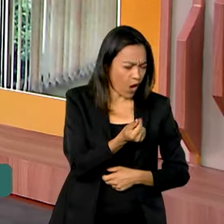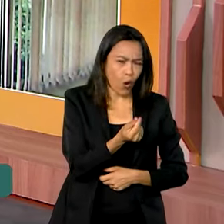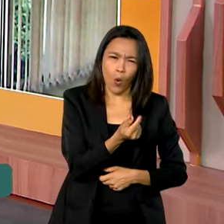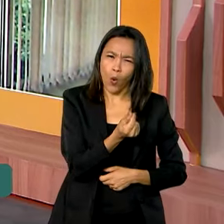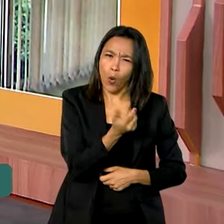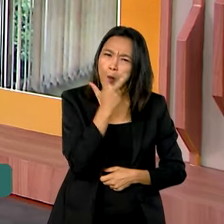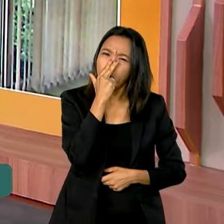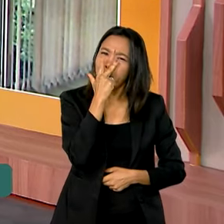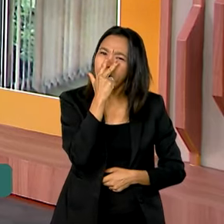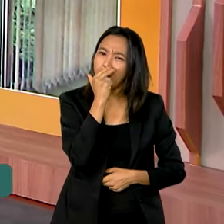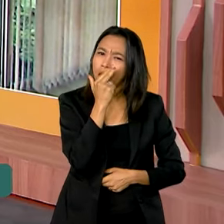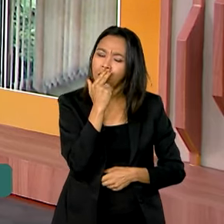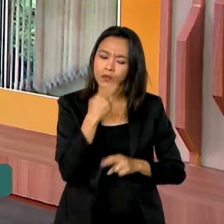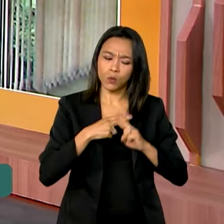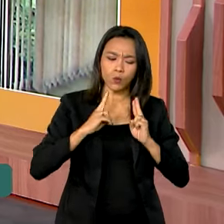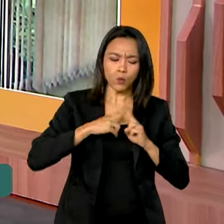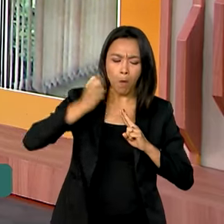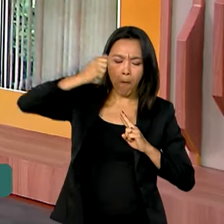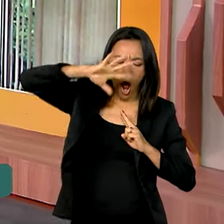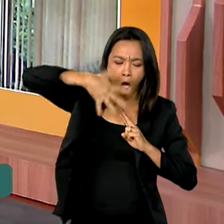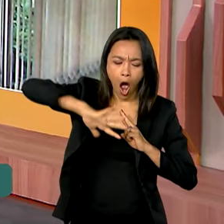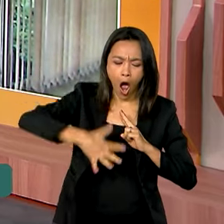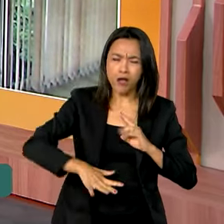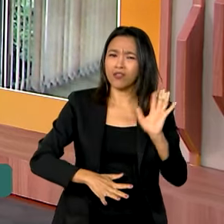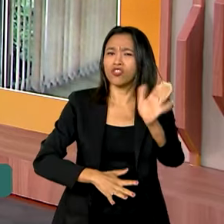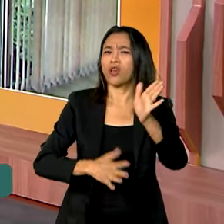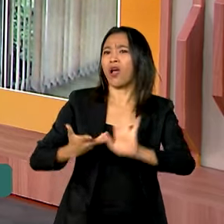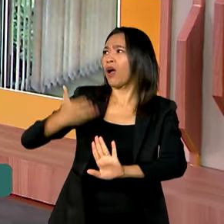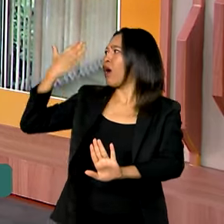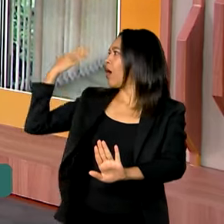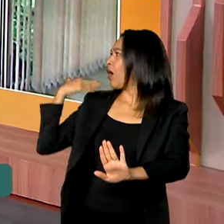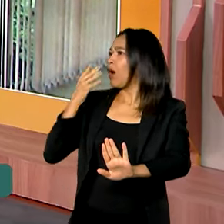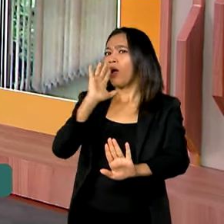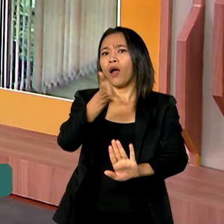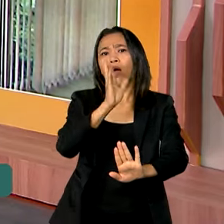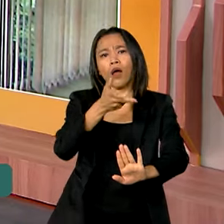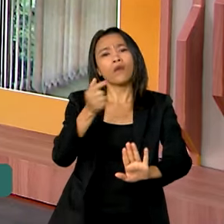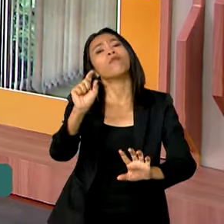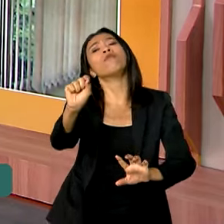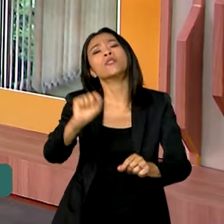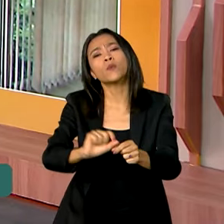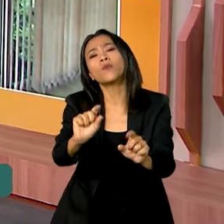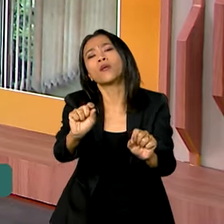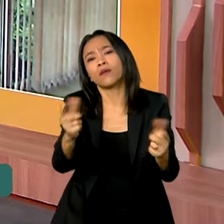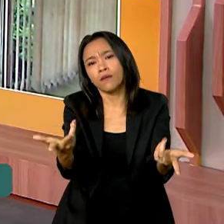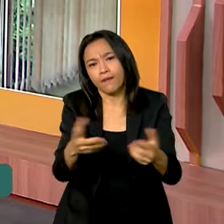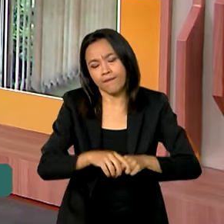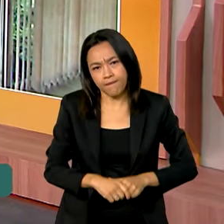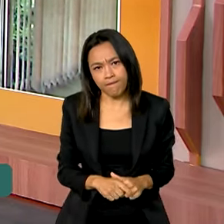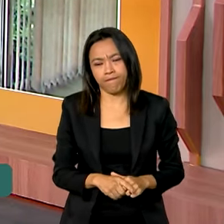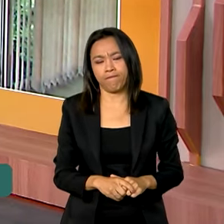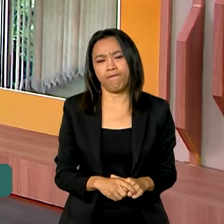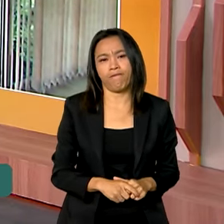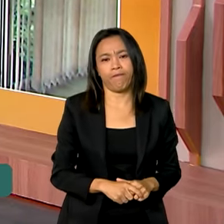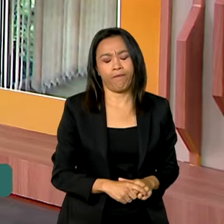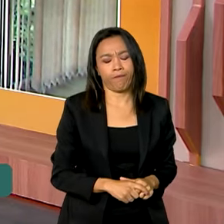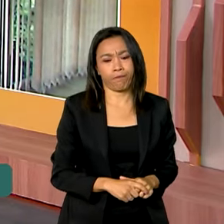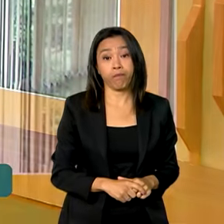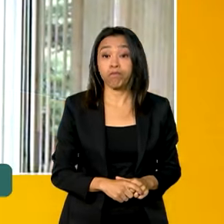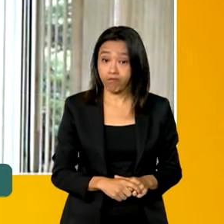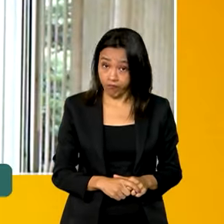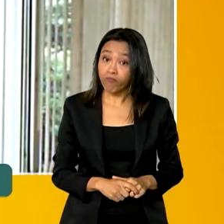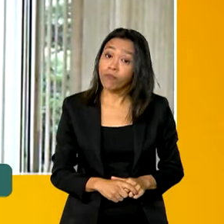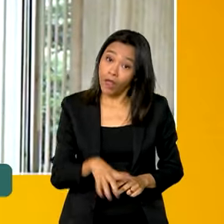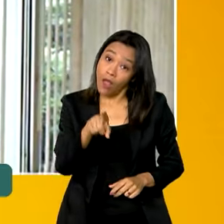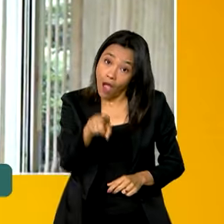fosse promocional, mas na verdade esse valor já era o valor anterior, alguma coisa assim, o que ela deve fazer? Isso é uma